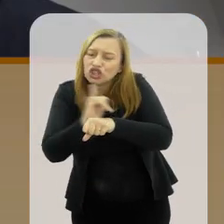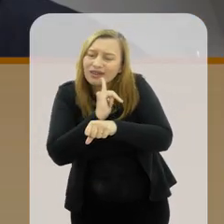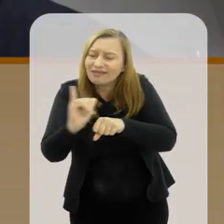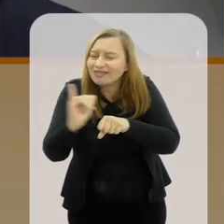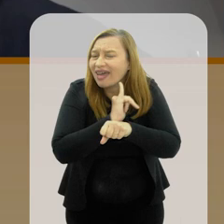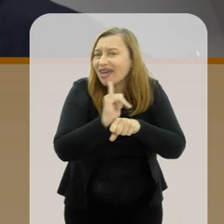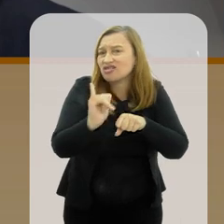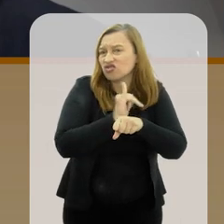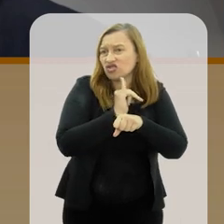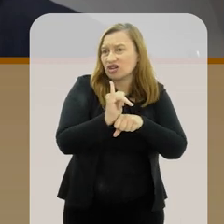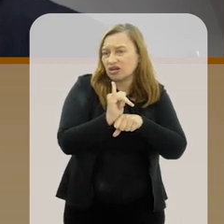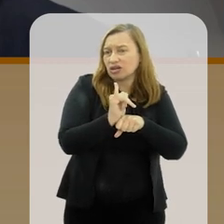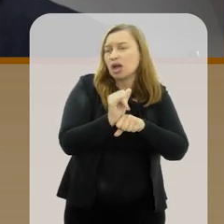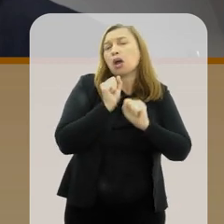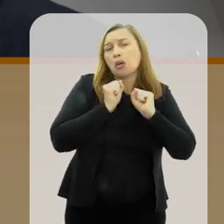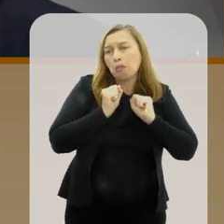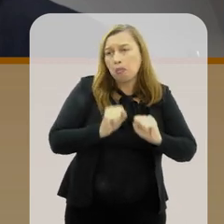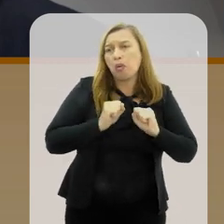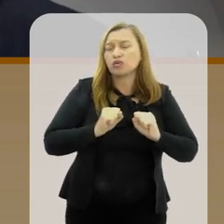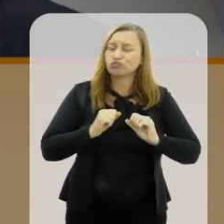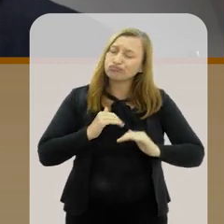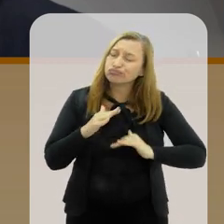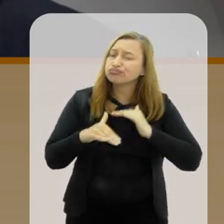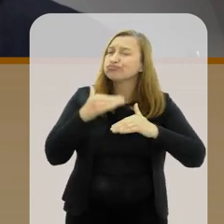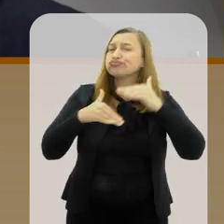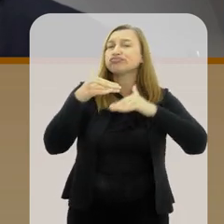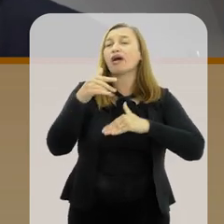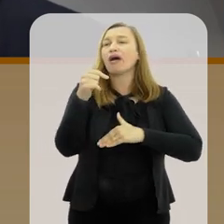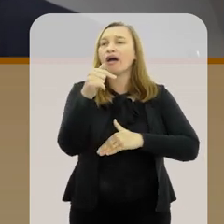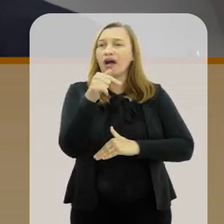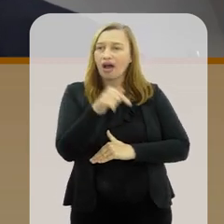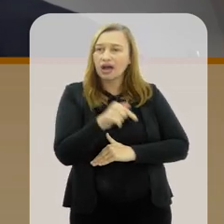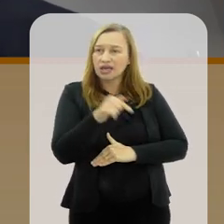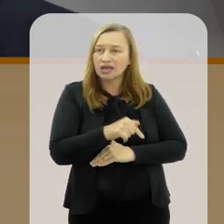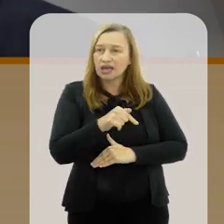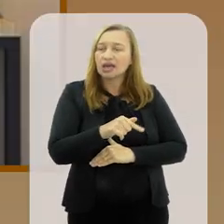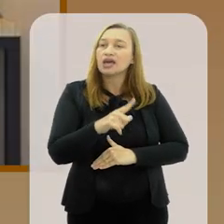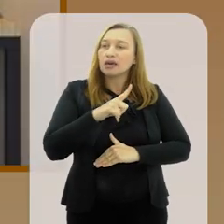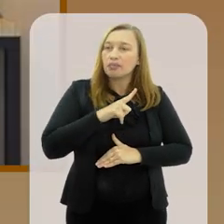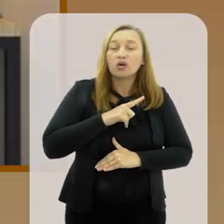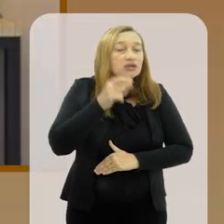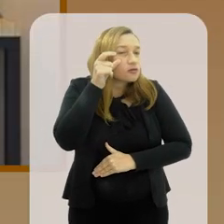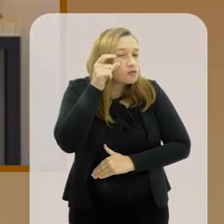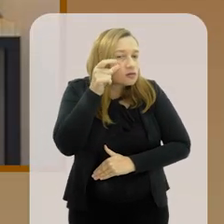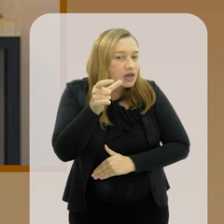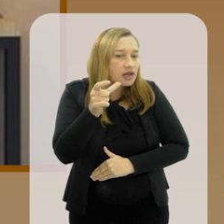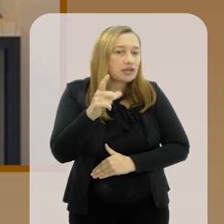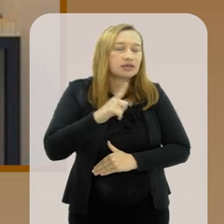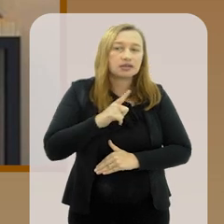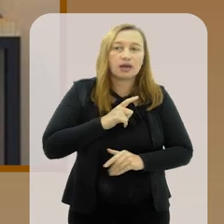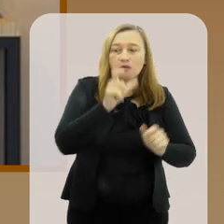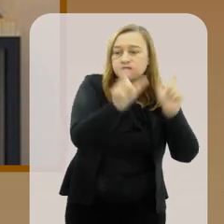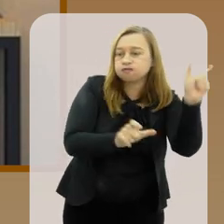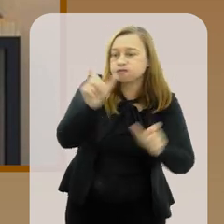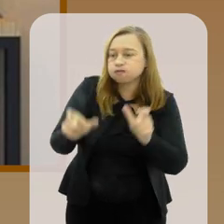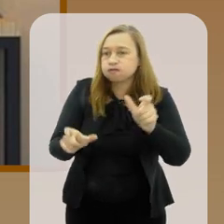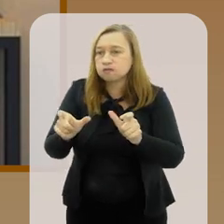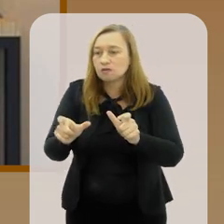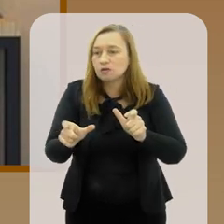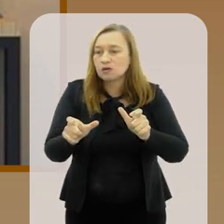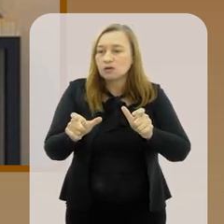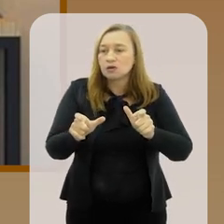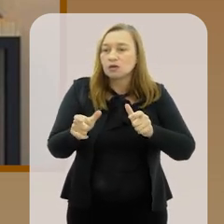forma, você acredita, que possa ser desenvolvida aqui pra buscar o interesse dessas pessoas,